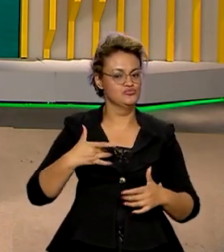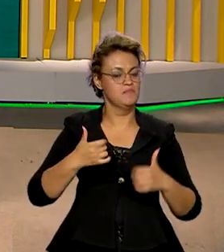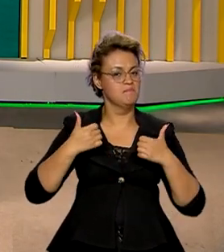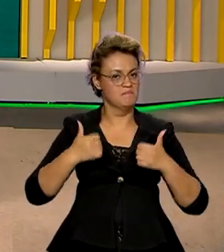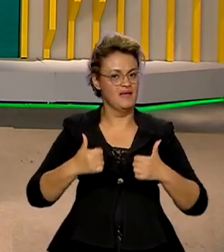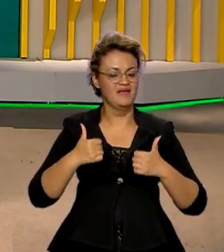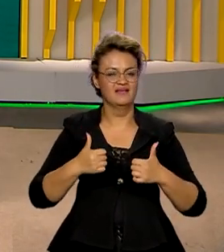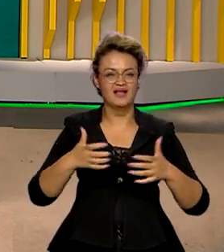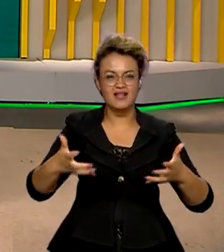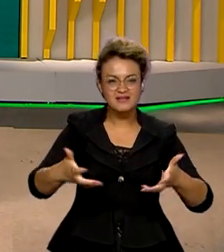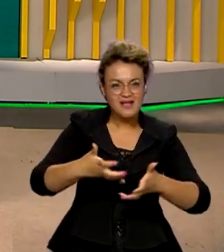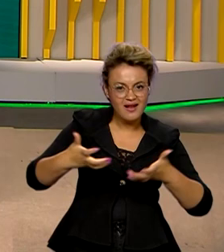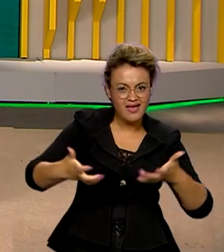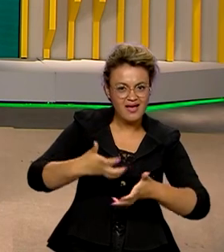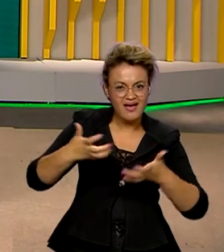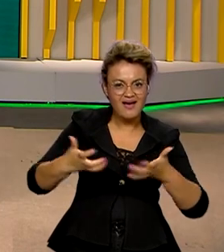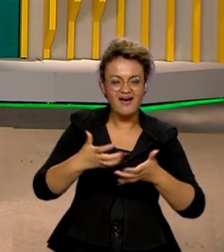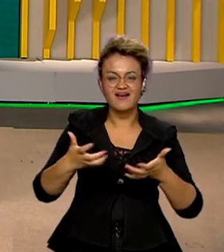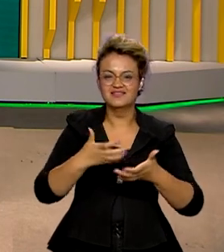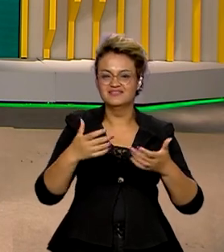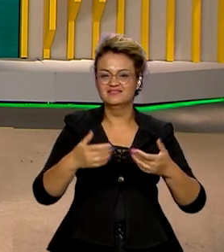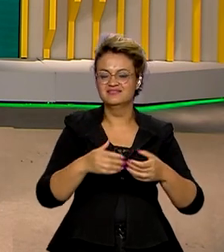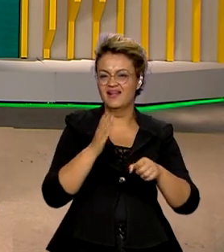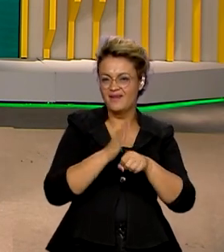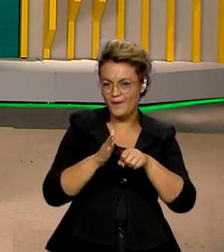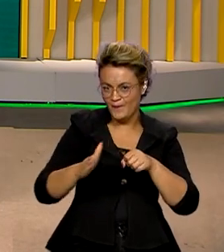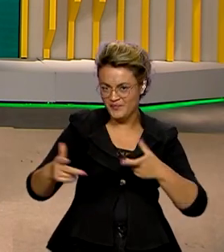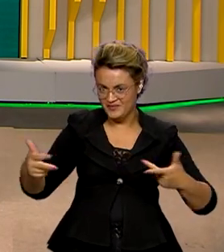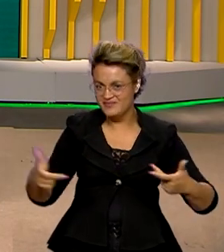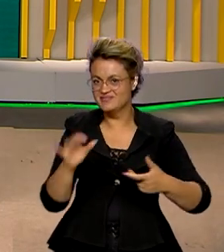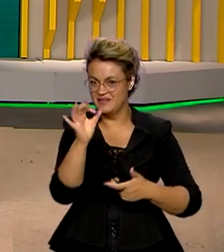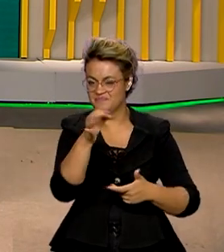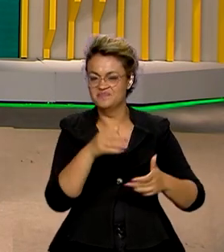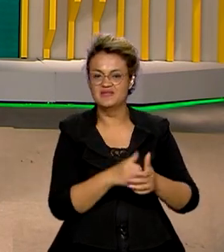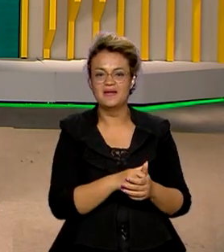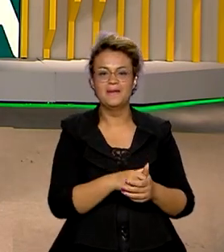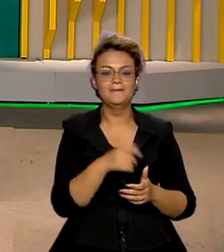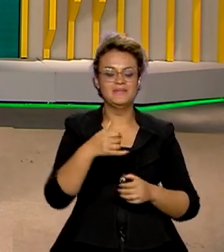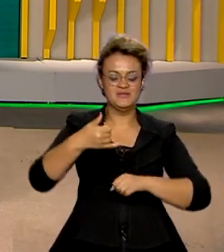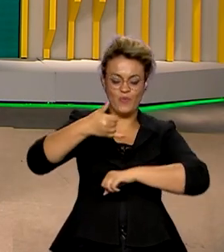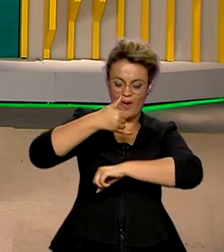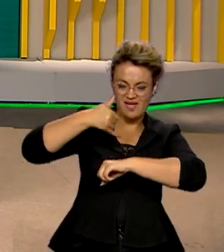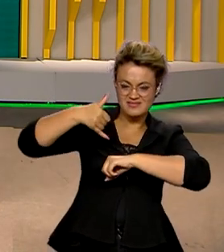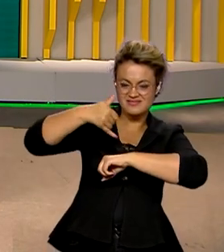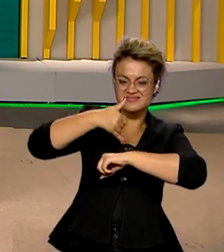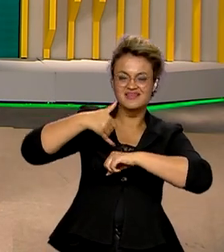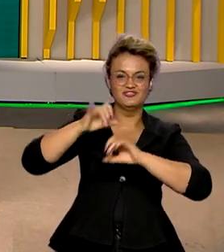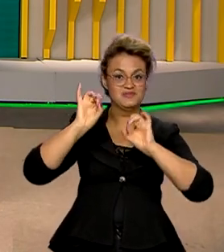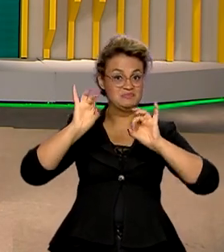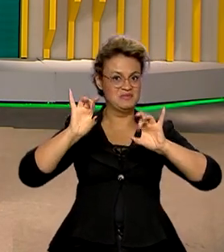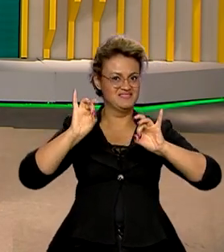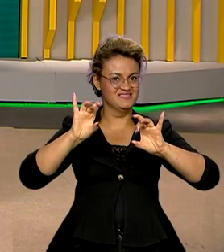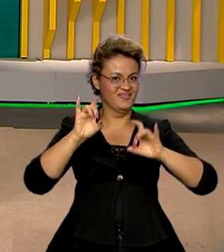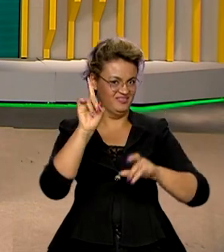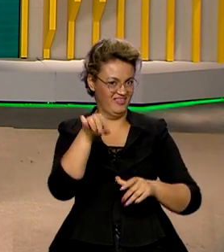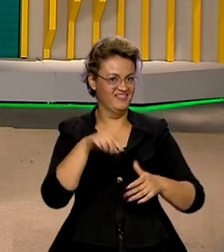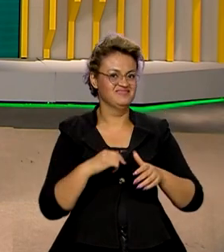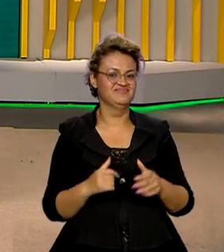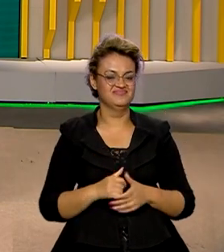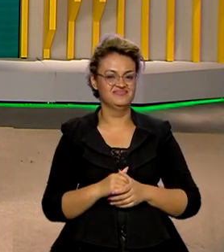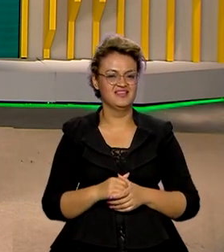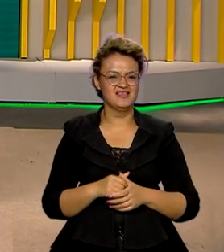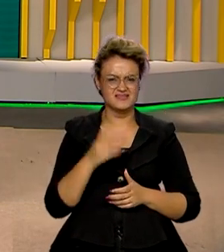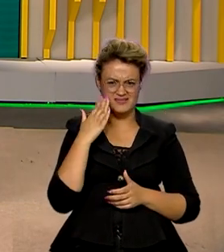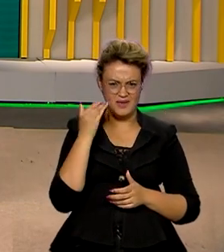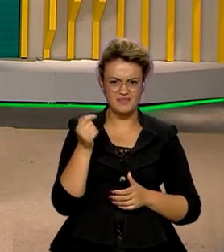inclui aquela saladinha de verduras e legumes, não é? Agora, um azeitezinho dá um toque especial em tudo, não é? Você